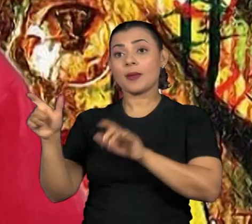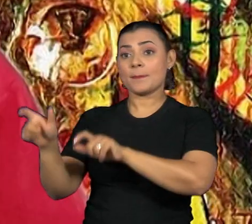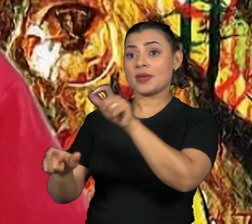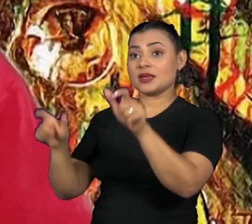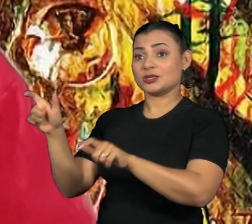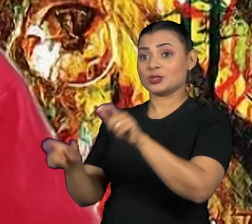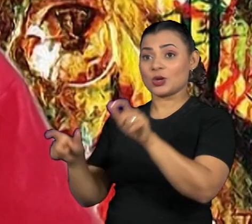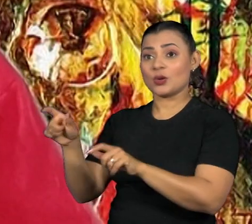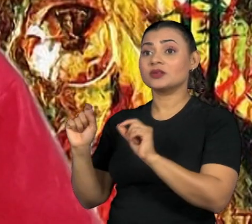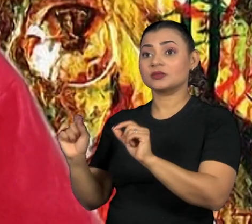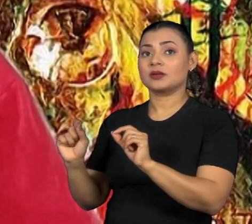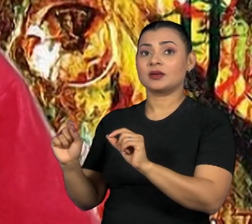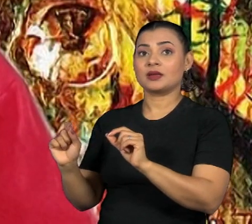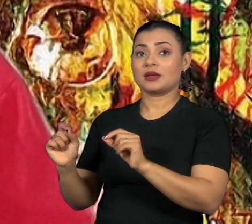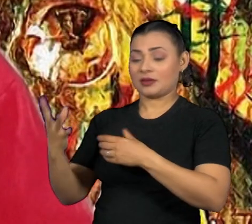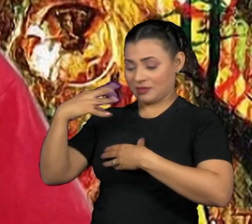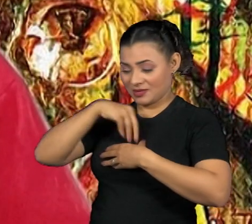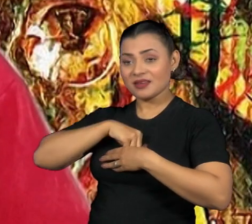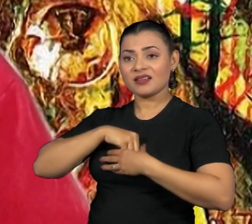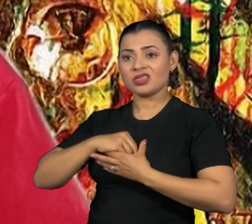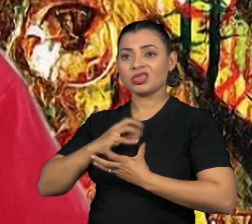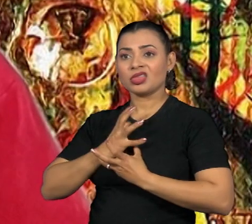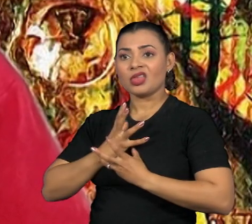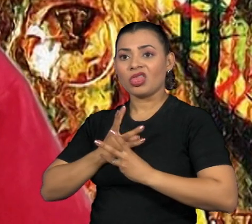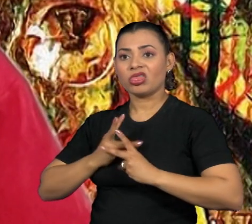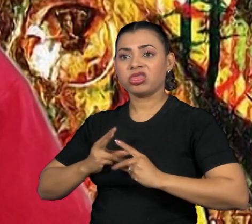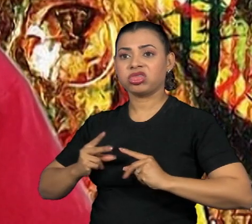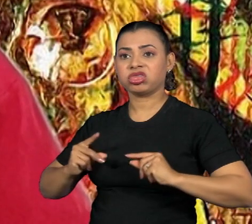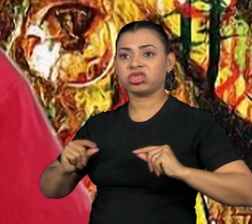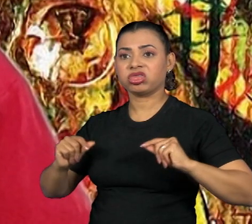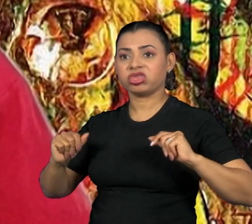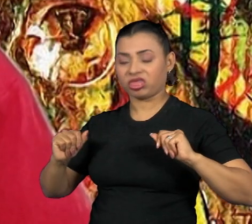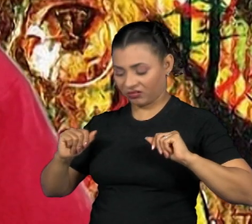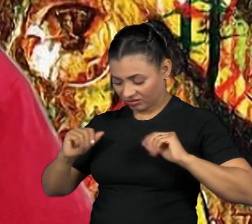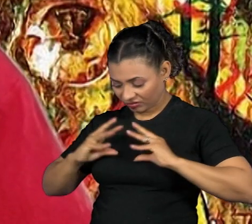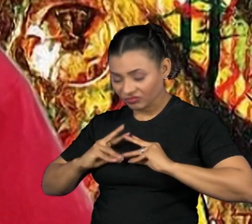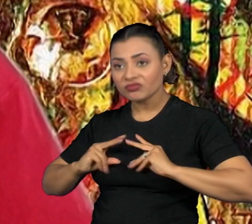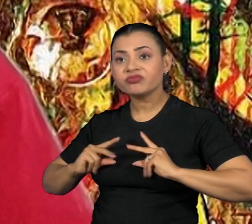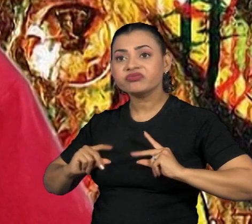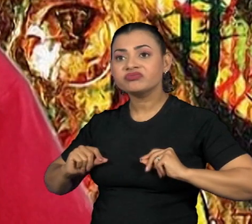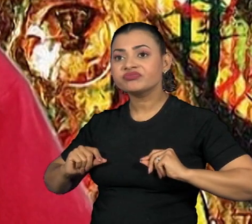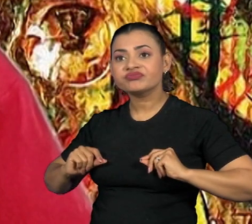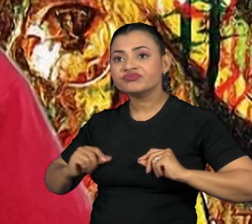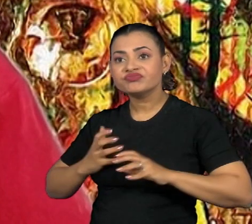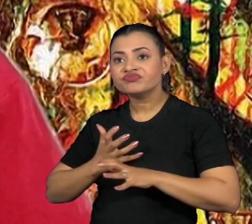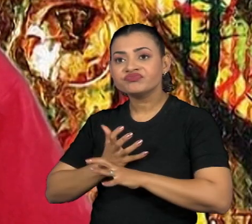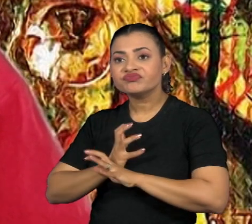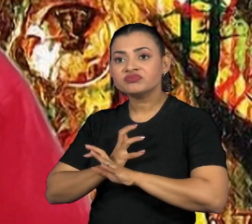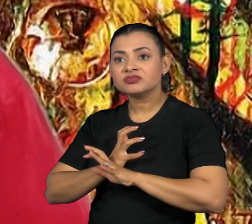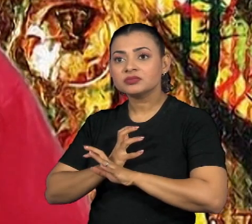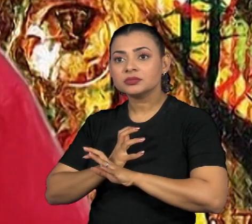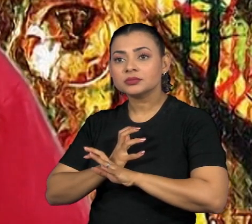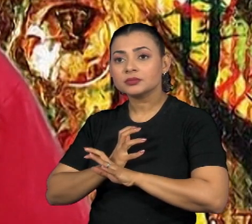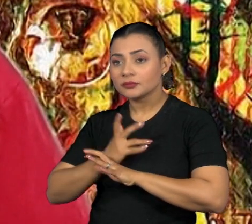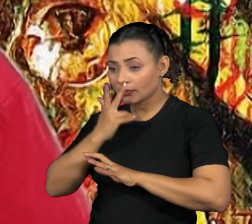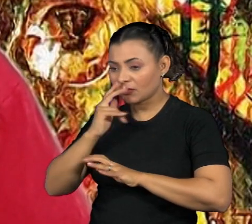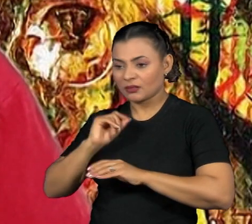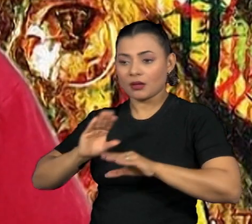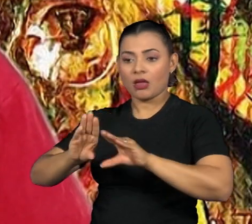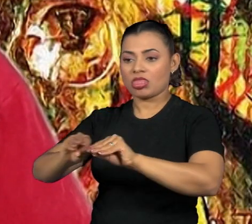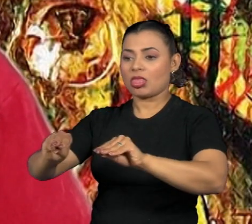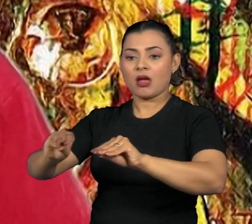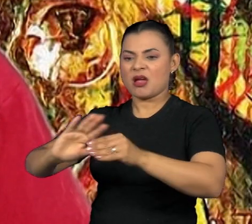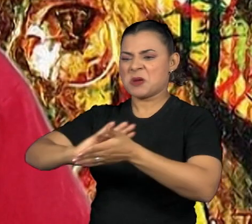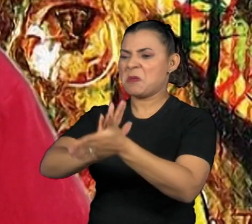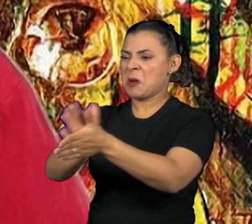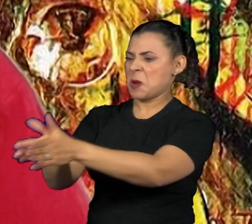que deixaram a nascente dela secar, estão afim não só de acabar com tudo que tem na terra,